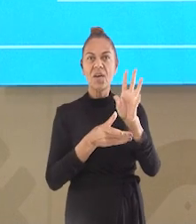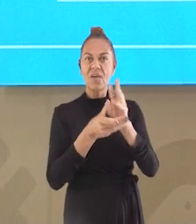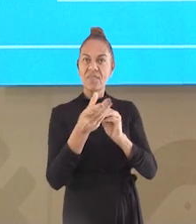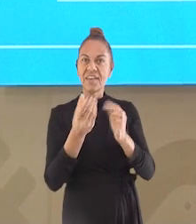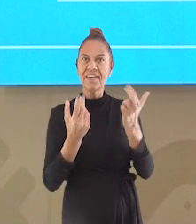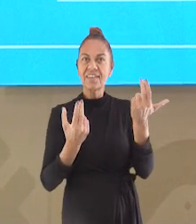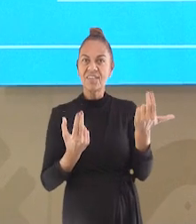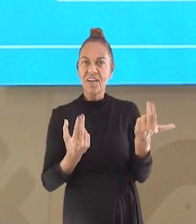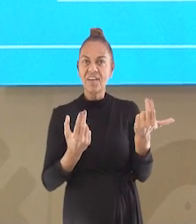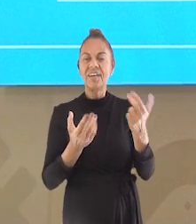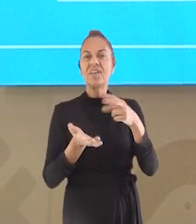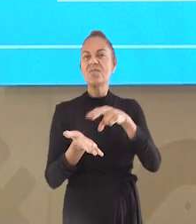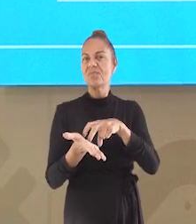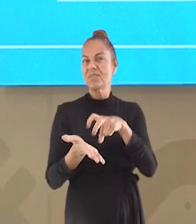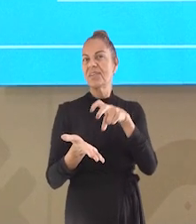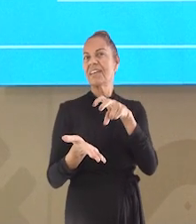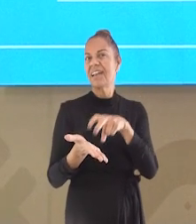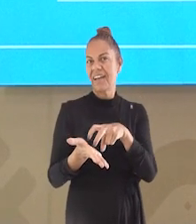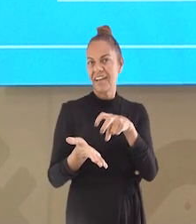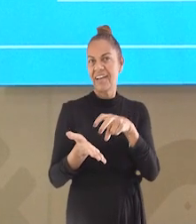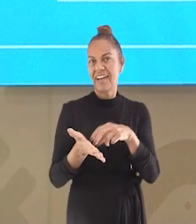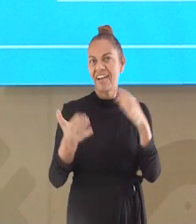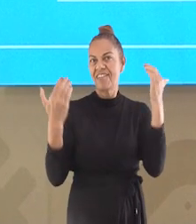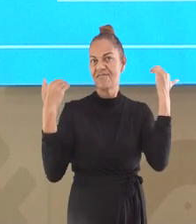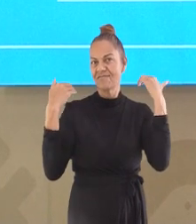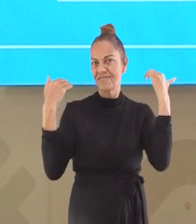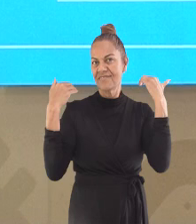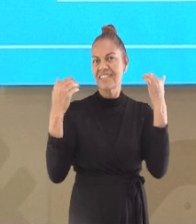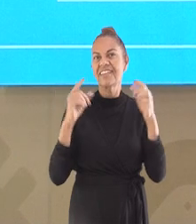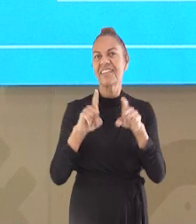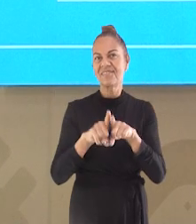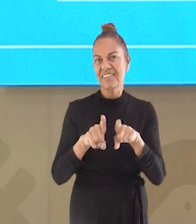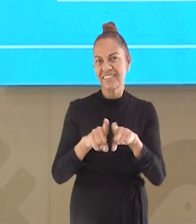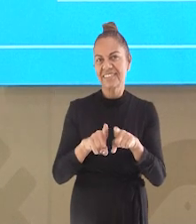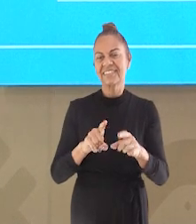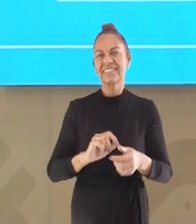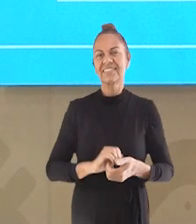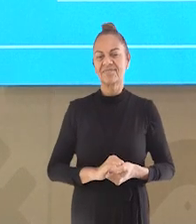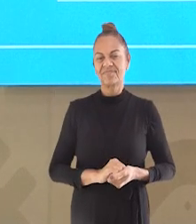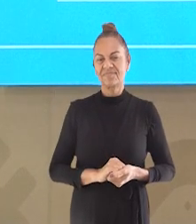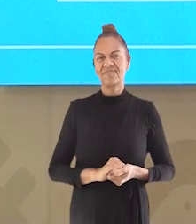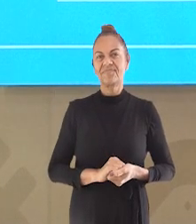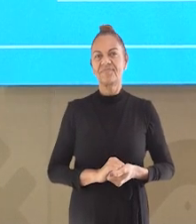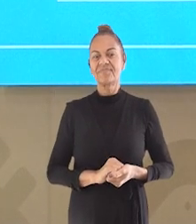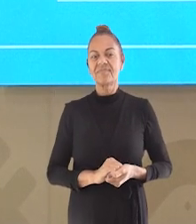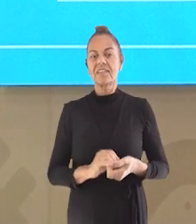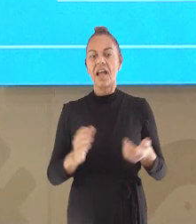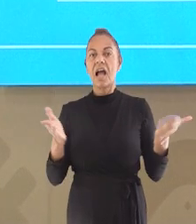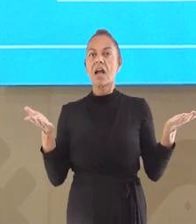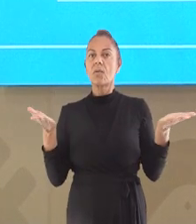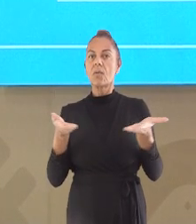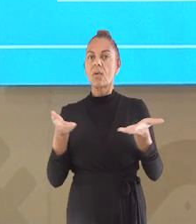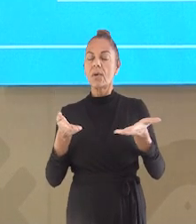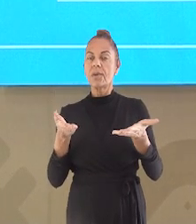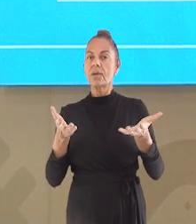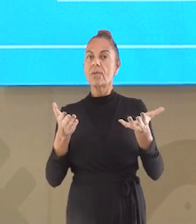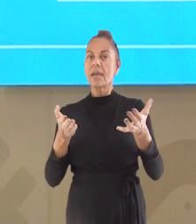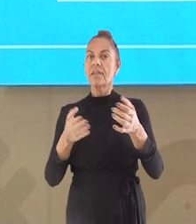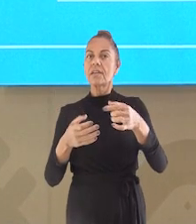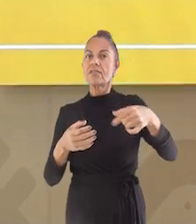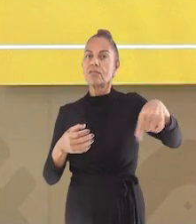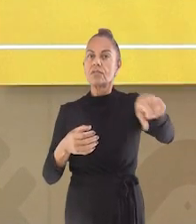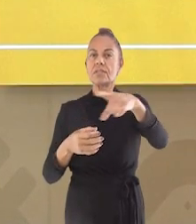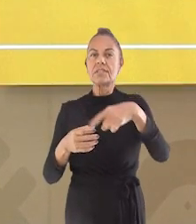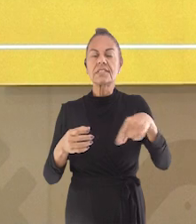aproveitaram para fazerem uma aeróbica, ou seja, para fazerem uma atividade física, pulando. Agora, eu quero que